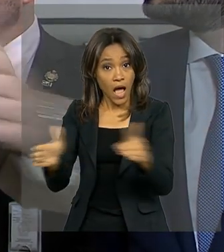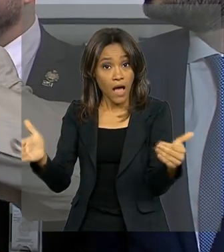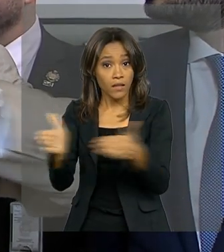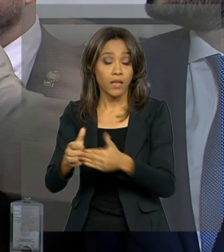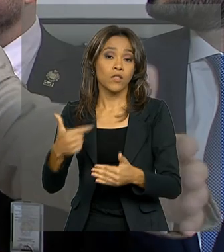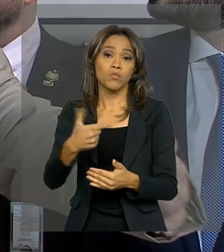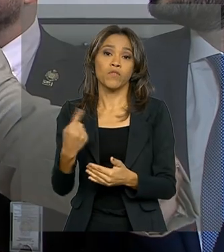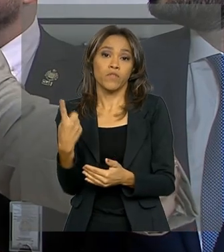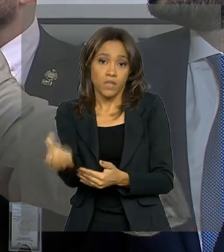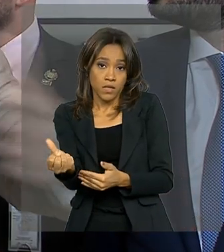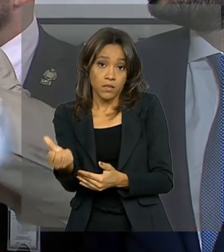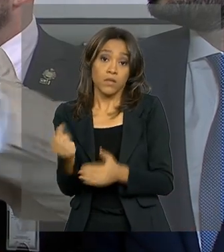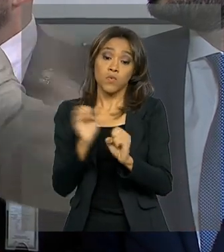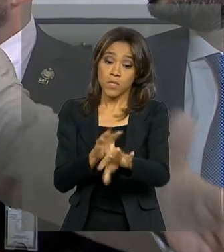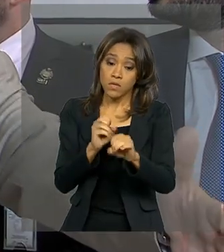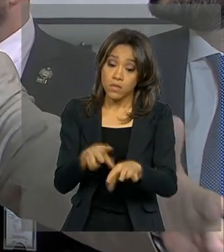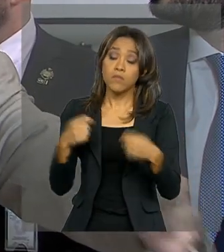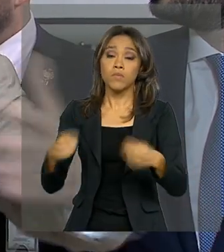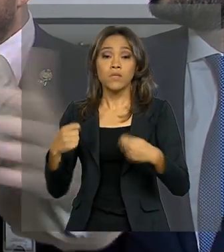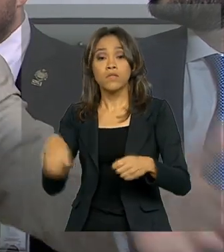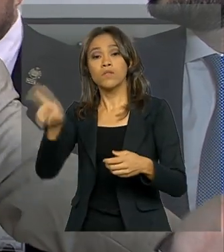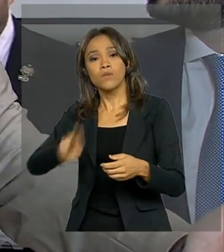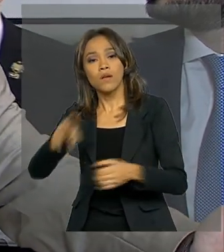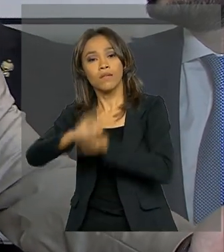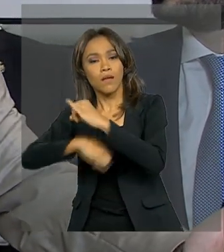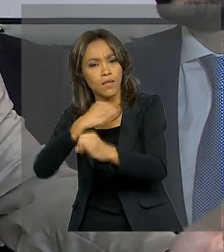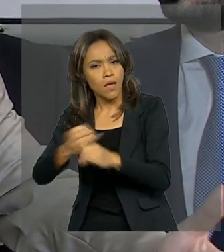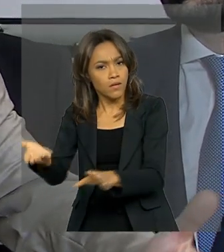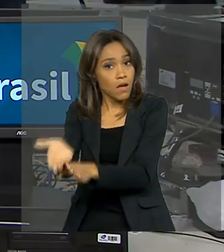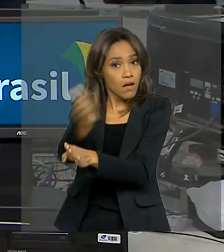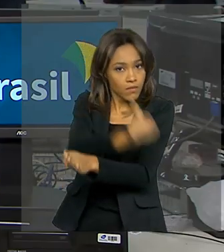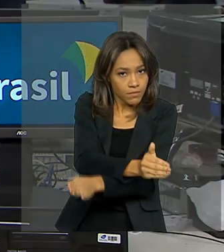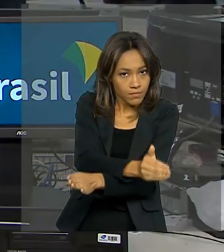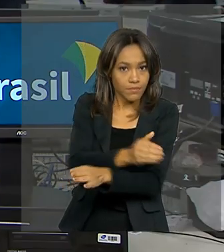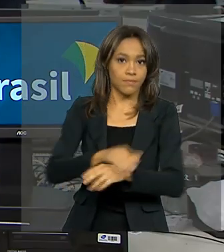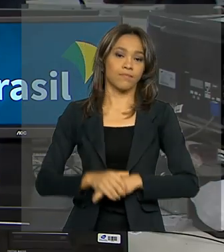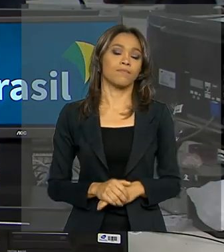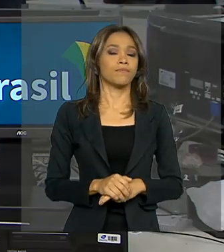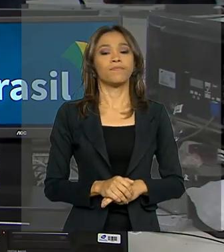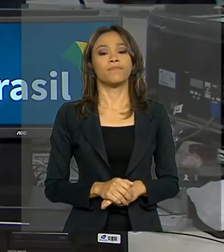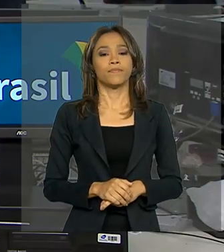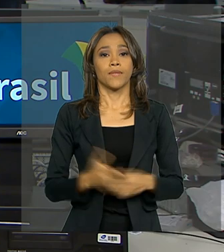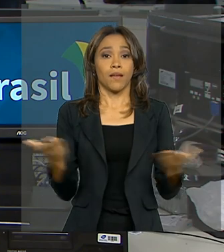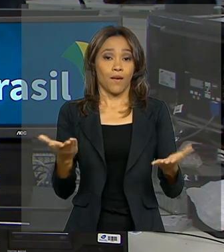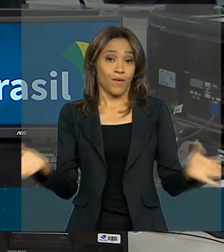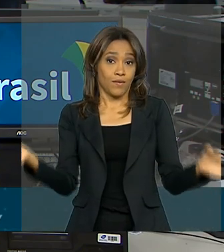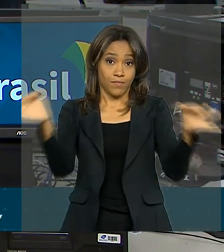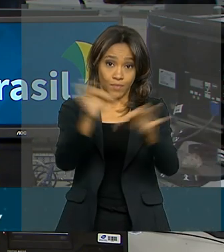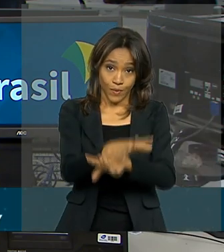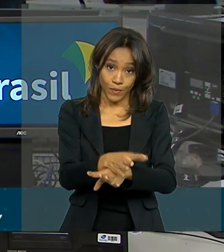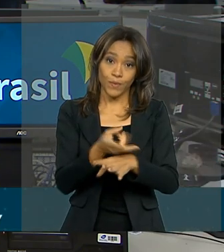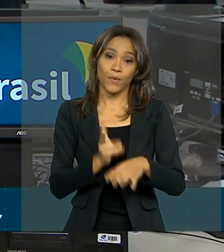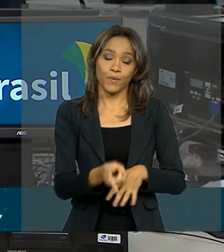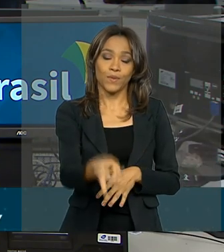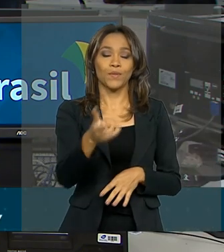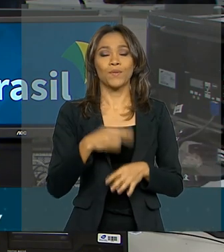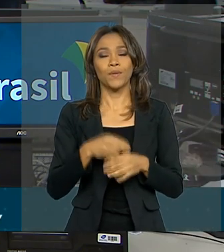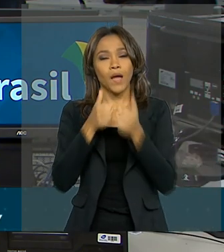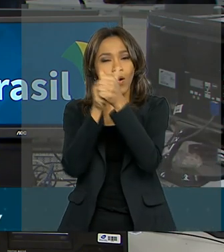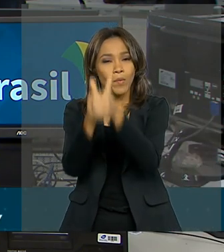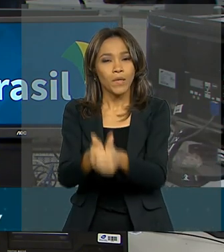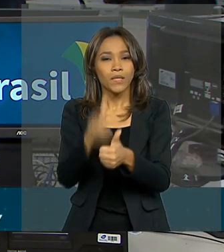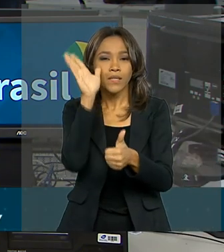educação tem que ser digitalizada, tem que entrar na internet antes disso. O governo agora fica por aqui. Continue nos